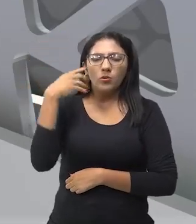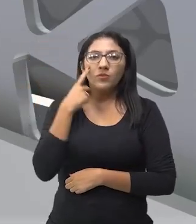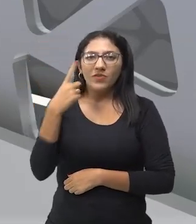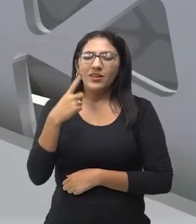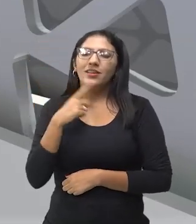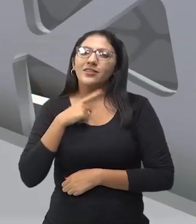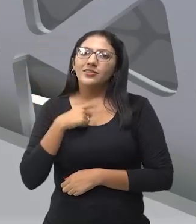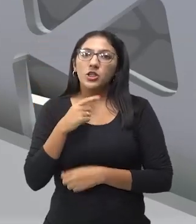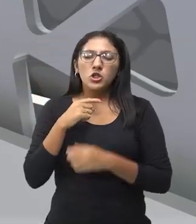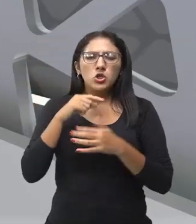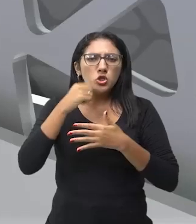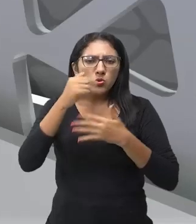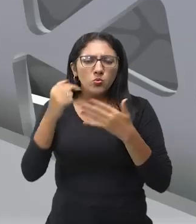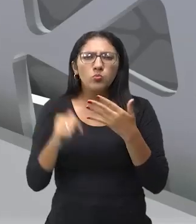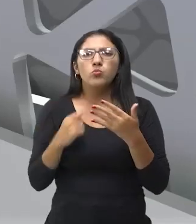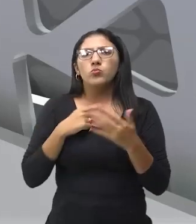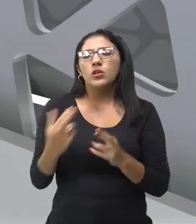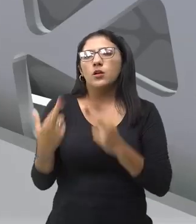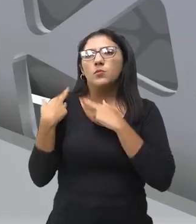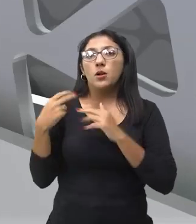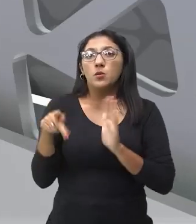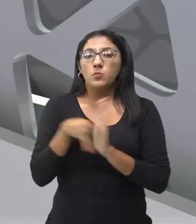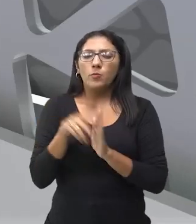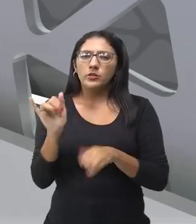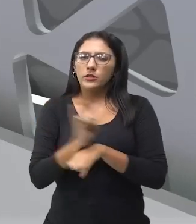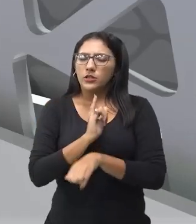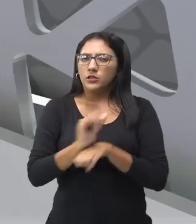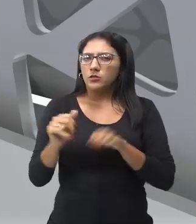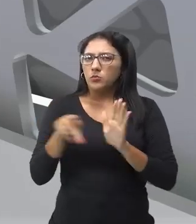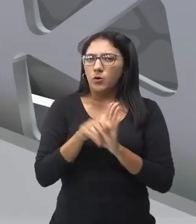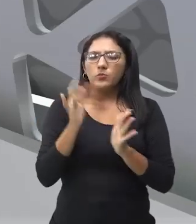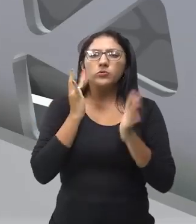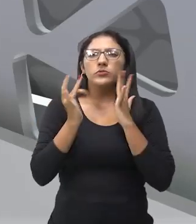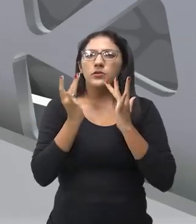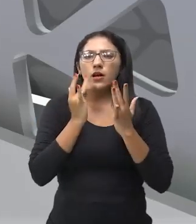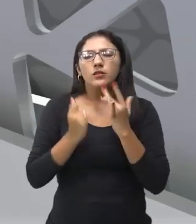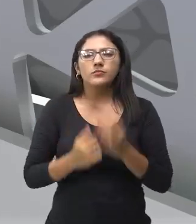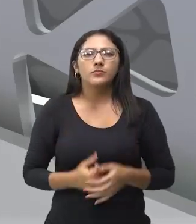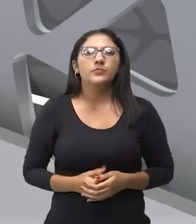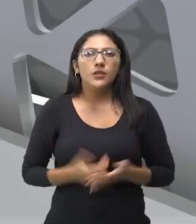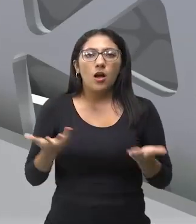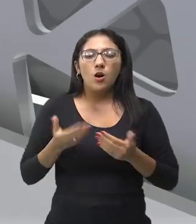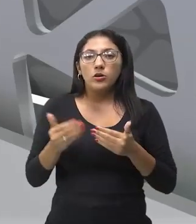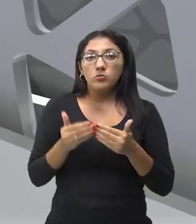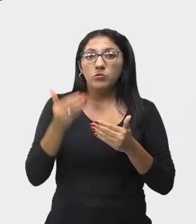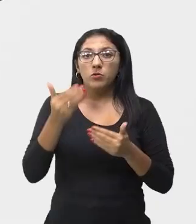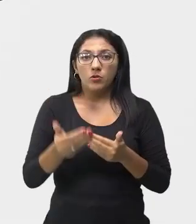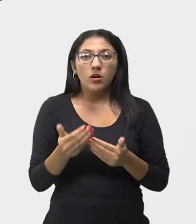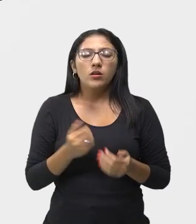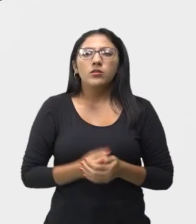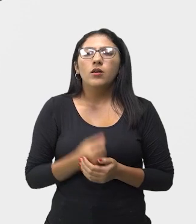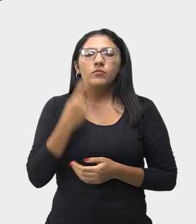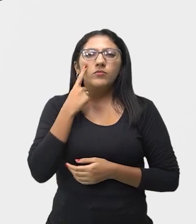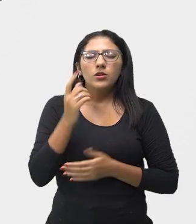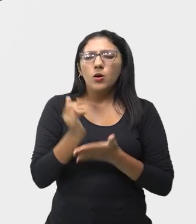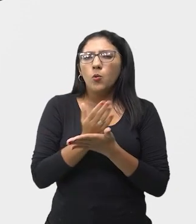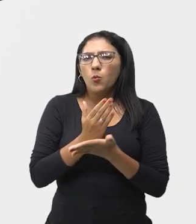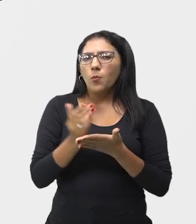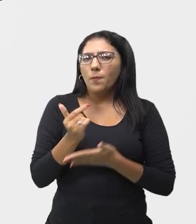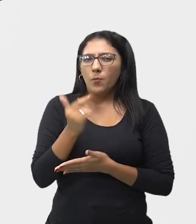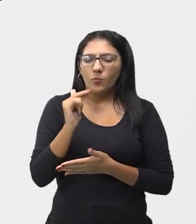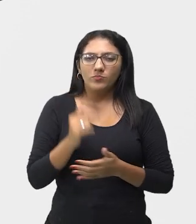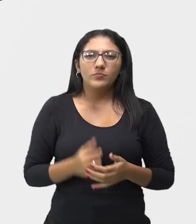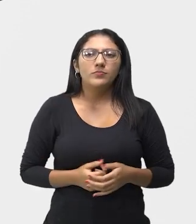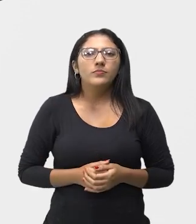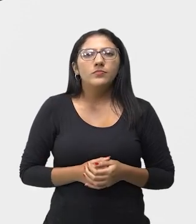técnicas que tem atrás. Então, são elementos do teatro. E a gente vai dar continuidade e falar mais um pouco sobre essas técnicas.